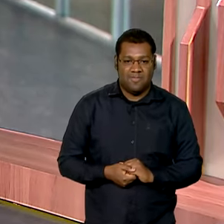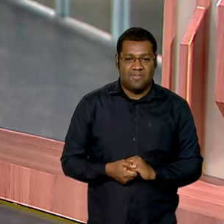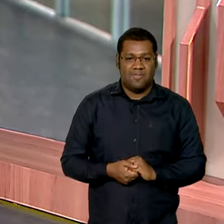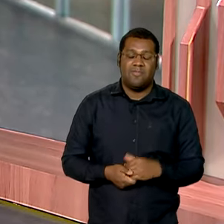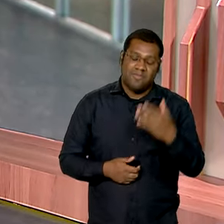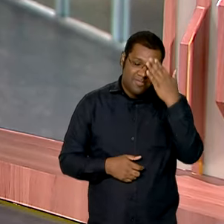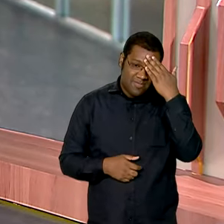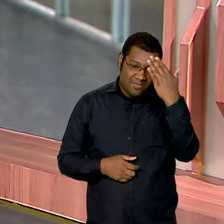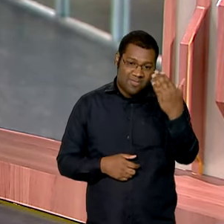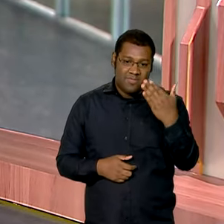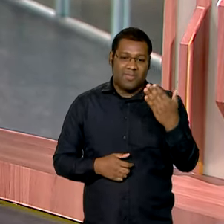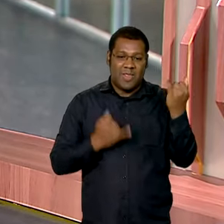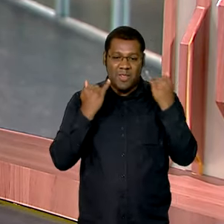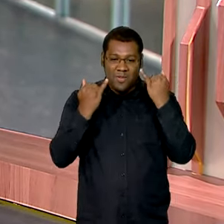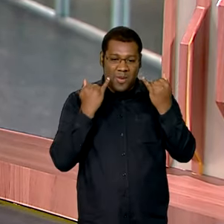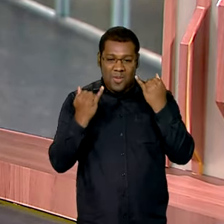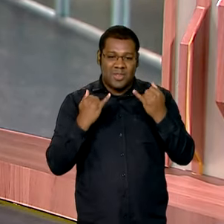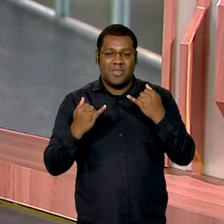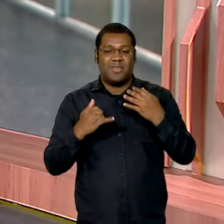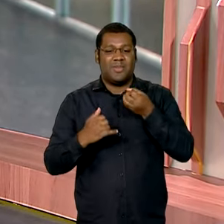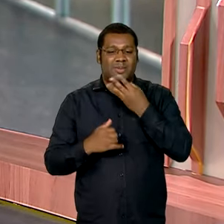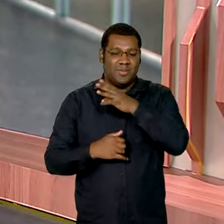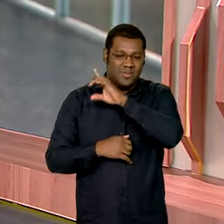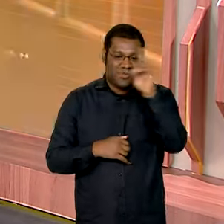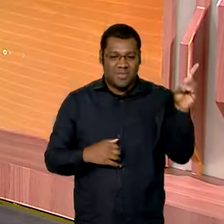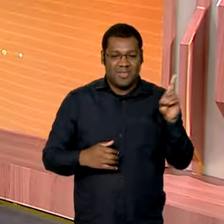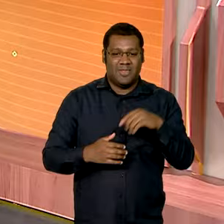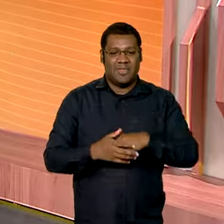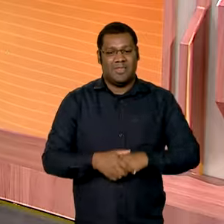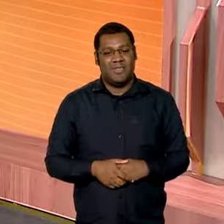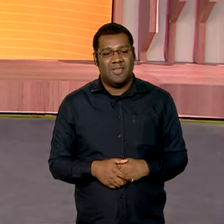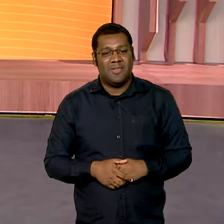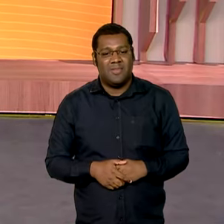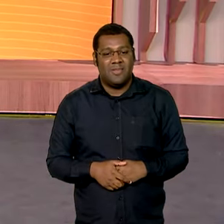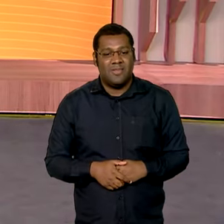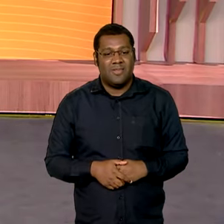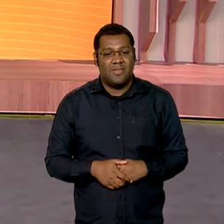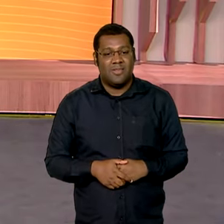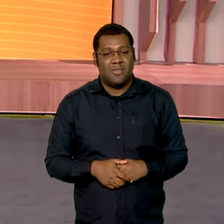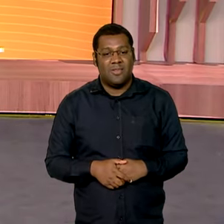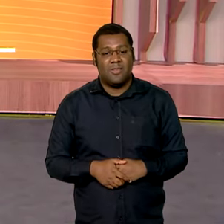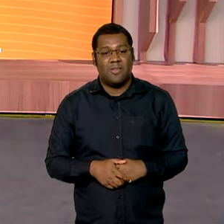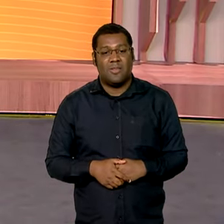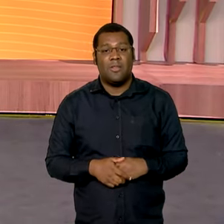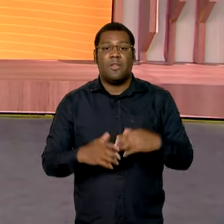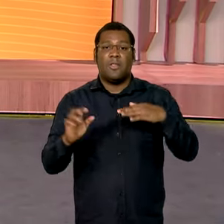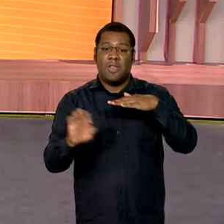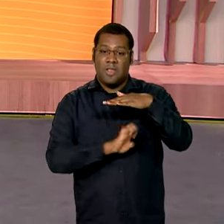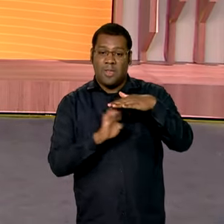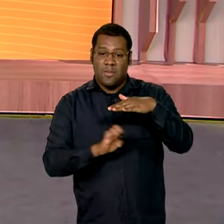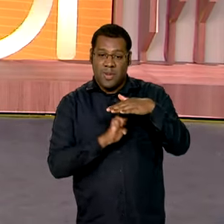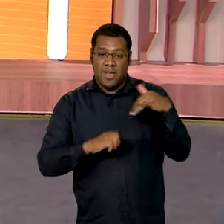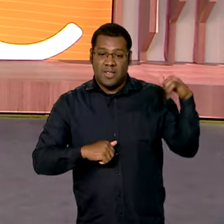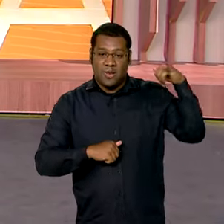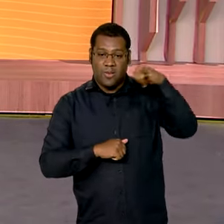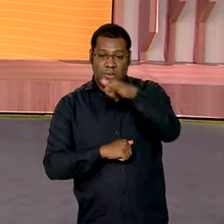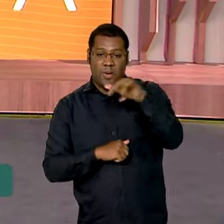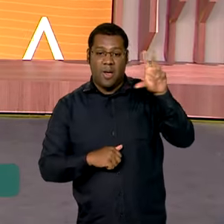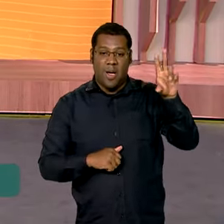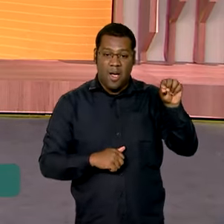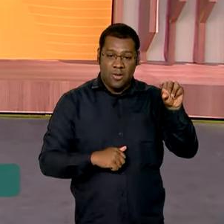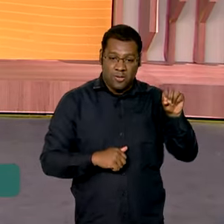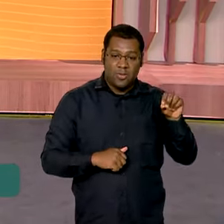Ok, obrigada, Márcia. Bom dia para você e bom trabalho. E a Companhia Aérea Azul e a Embraera,